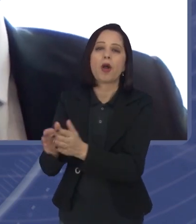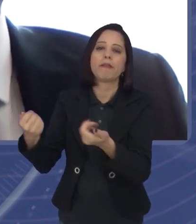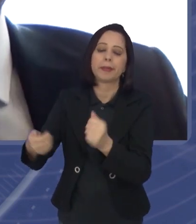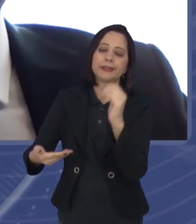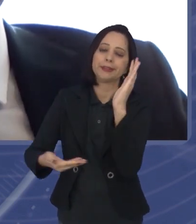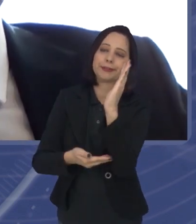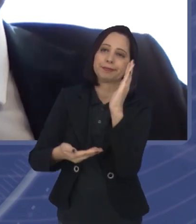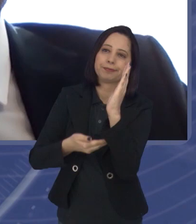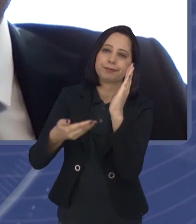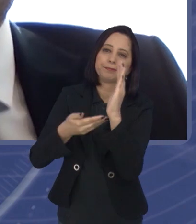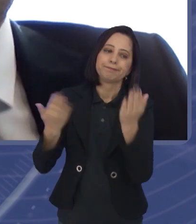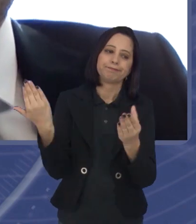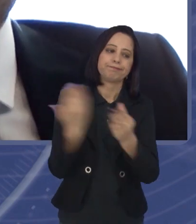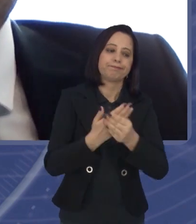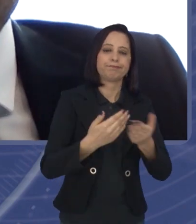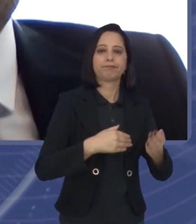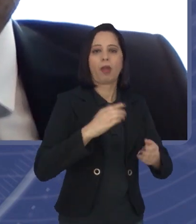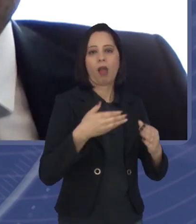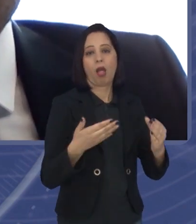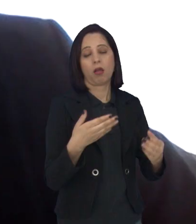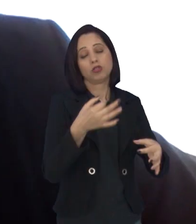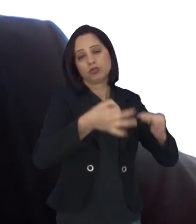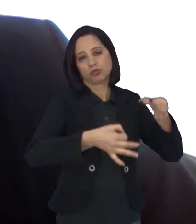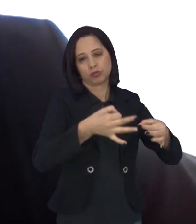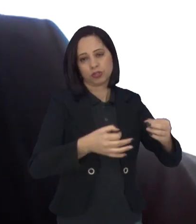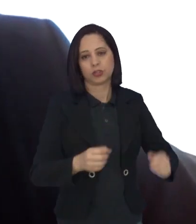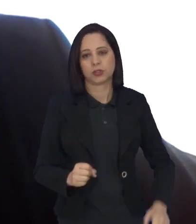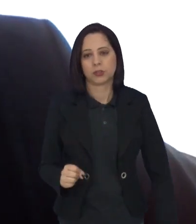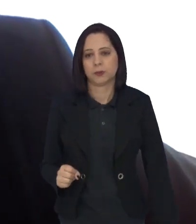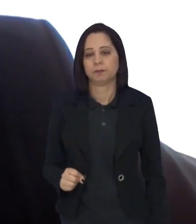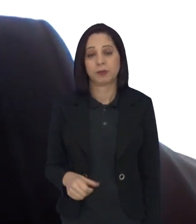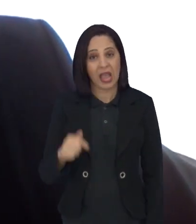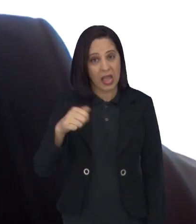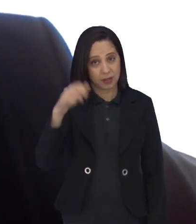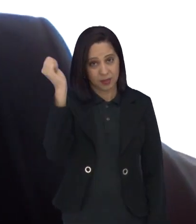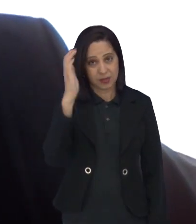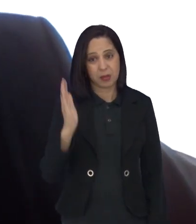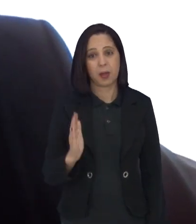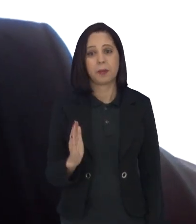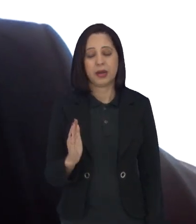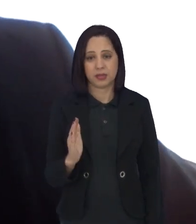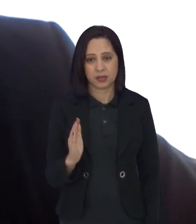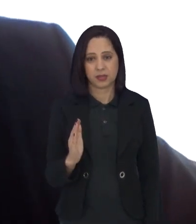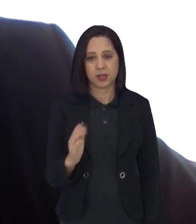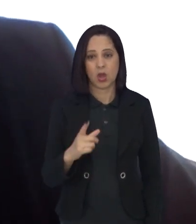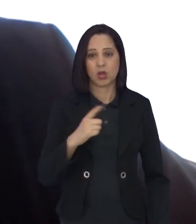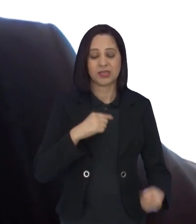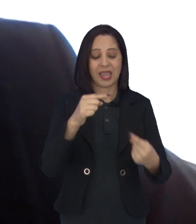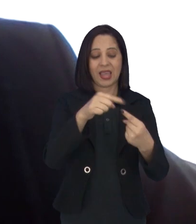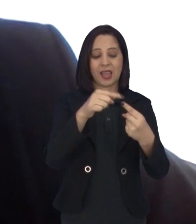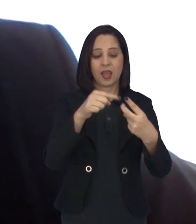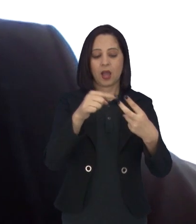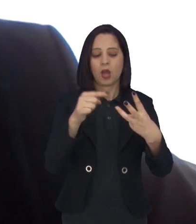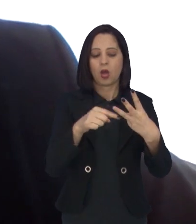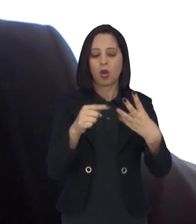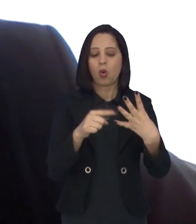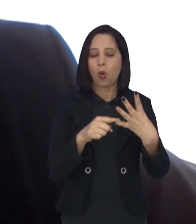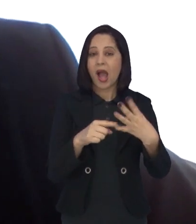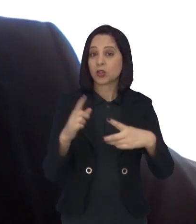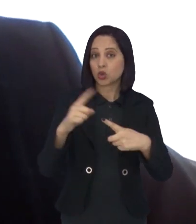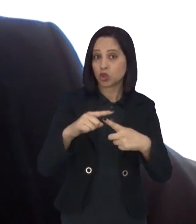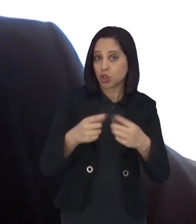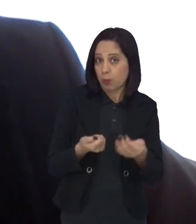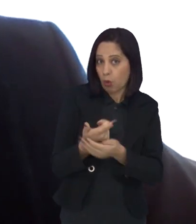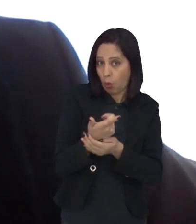burocrático, né? Isso. Hoje, no Brasil, a gente tem basicamente quatro formas de acesso a cannabis,